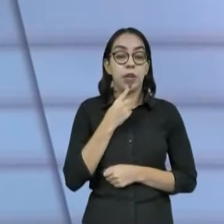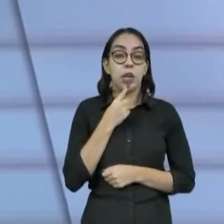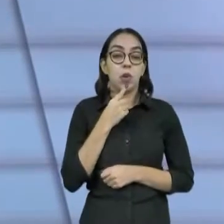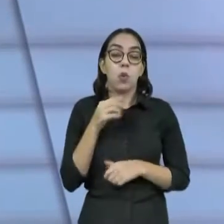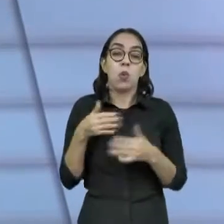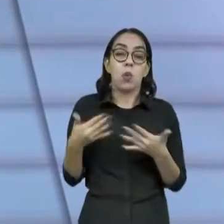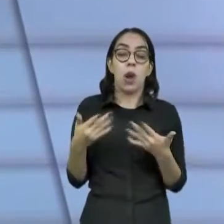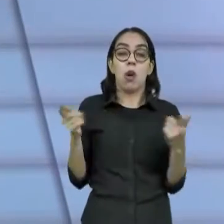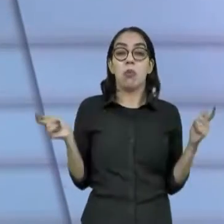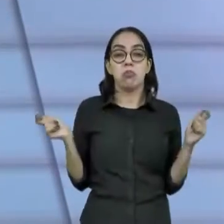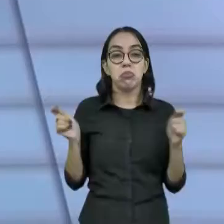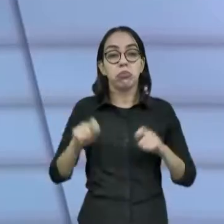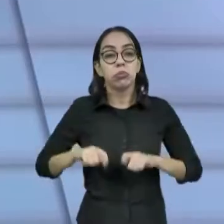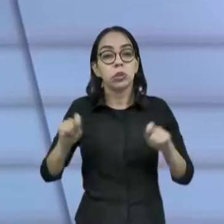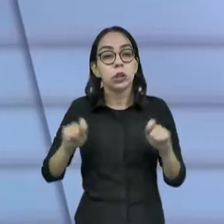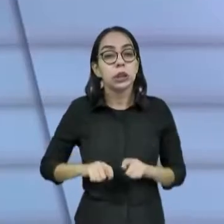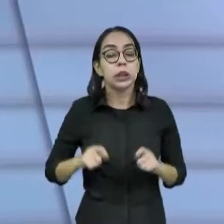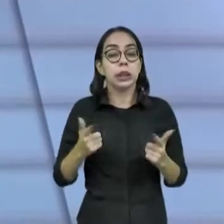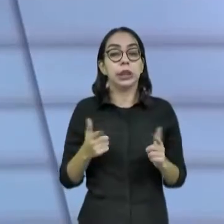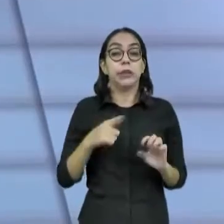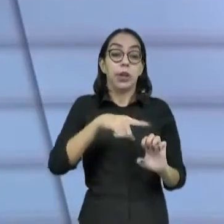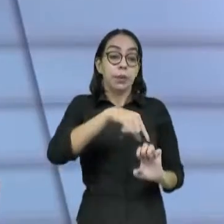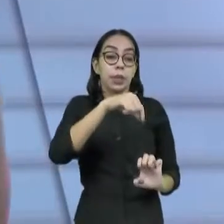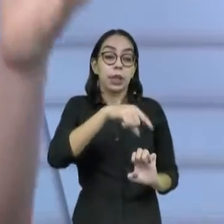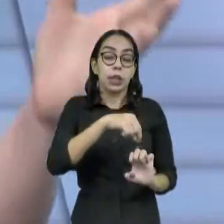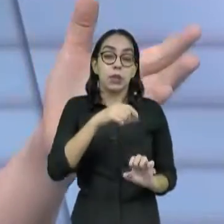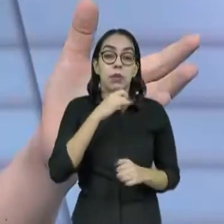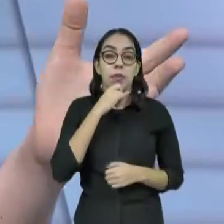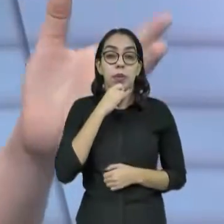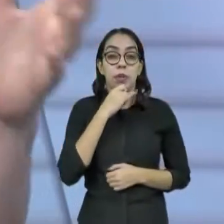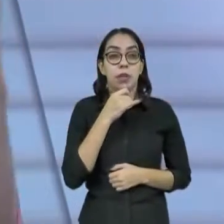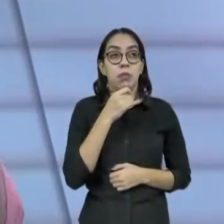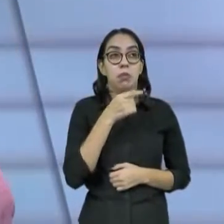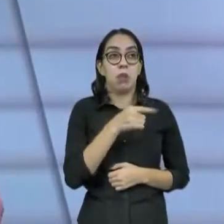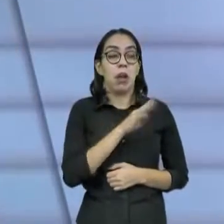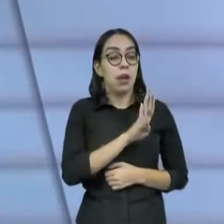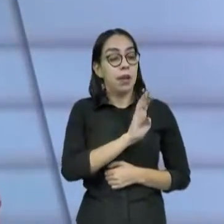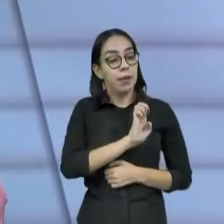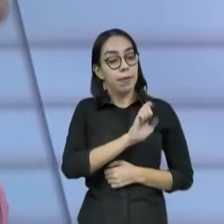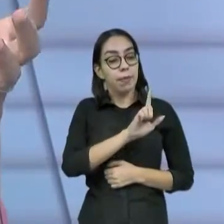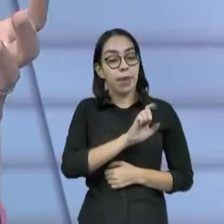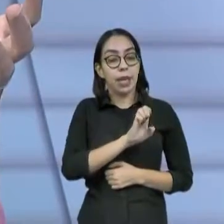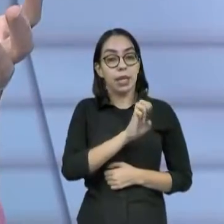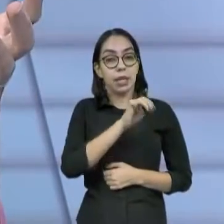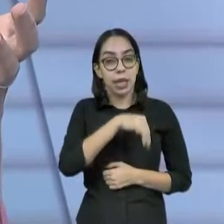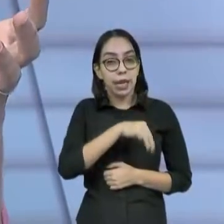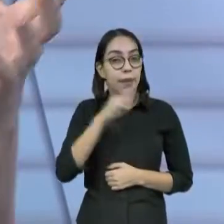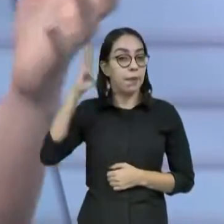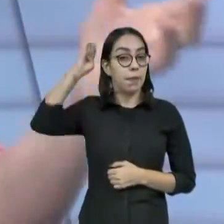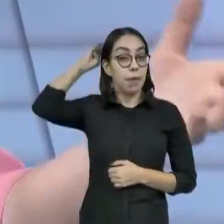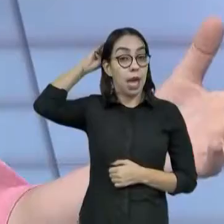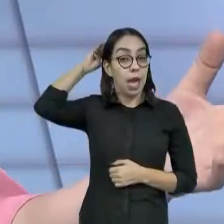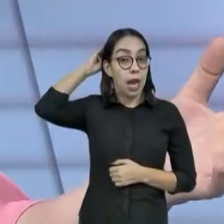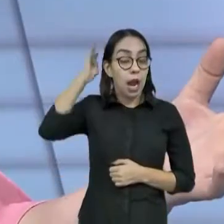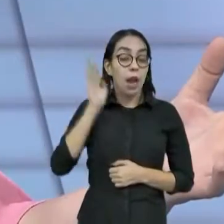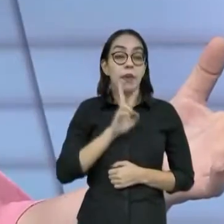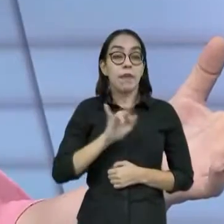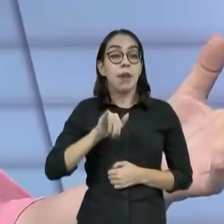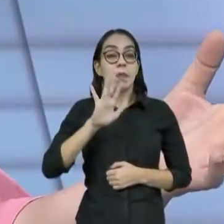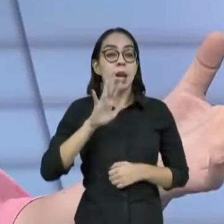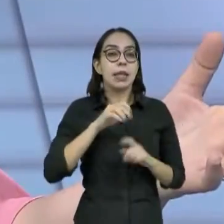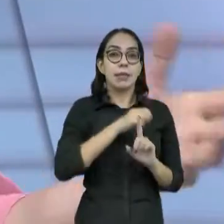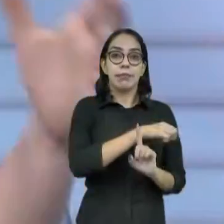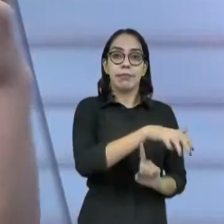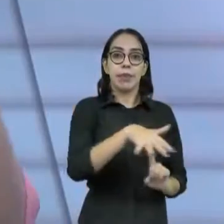possibilidades, perfil de empreendedores. Você pega, por exemplo, Belém, você vai ter mais negócios olhando para meio ambiente,